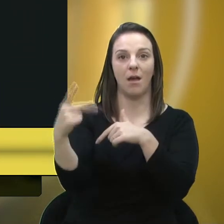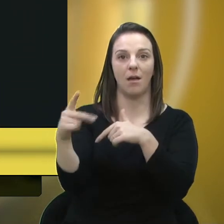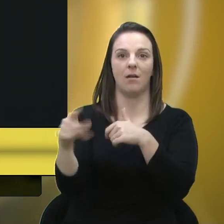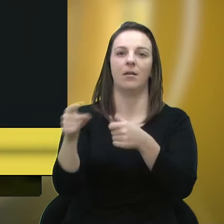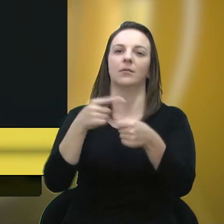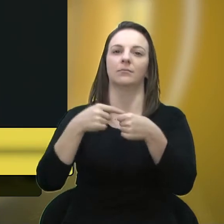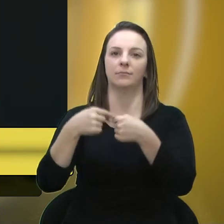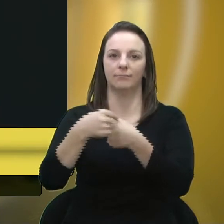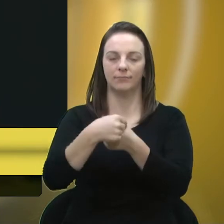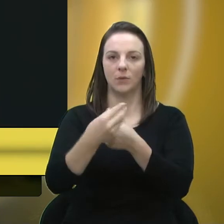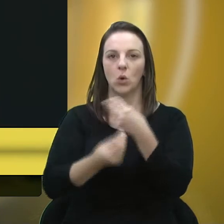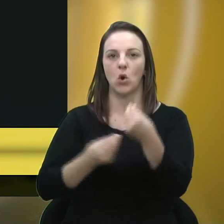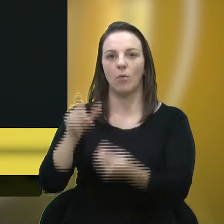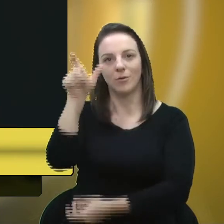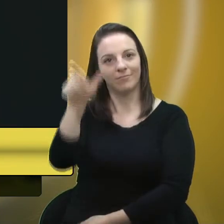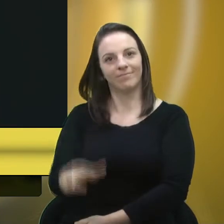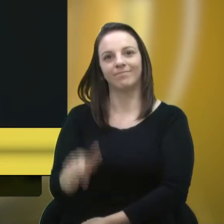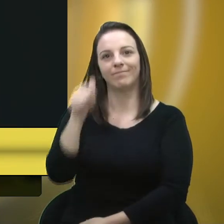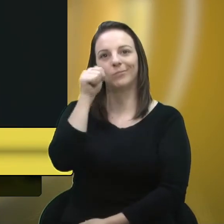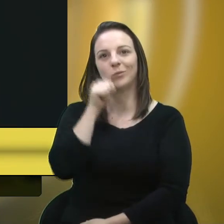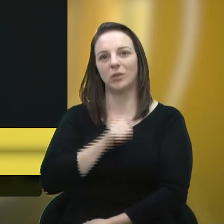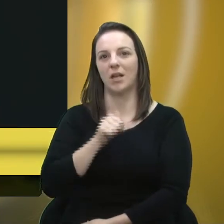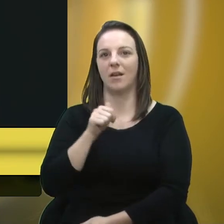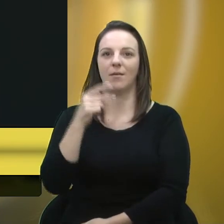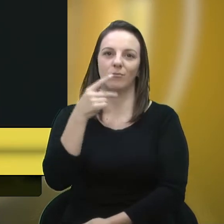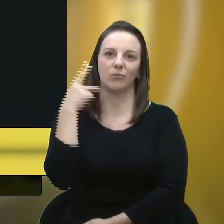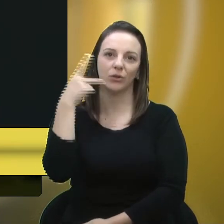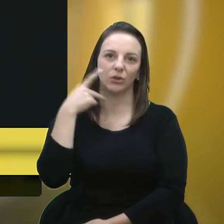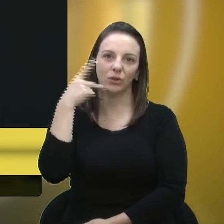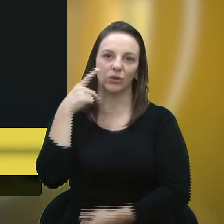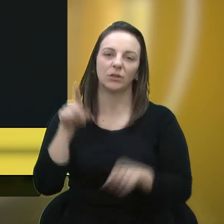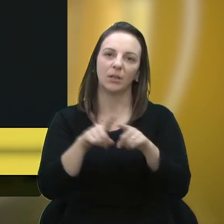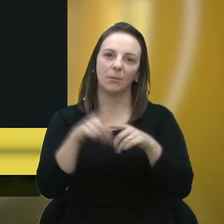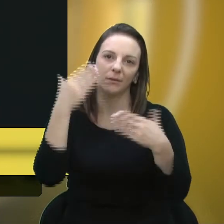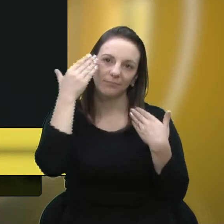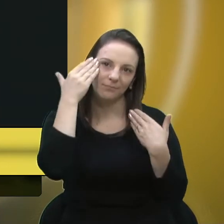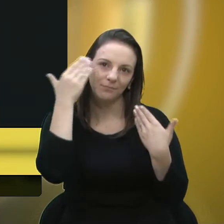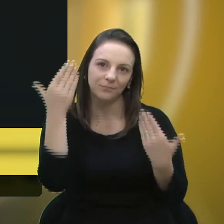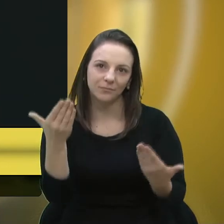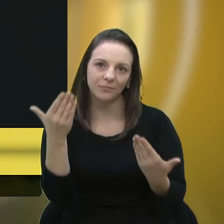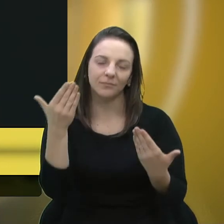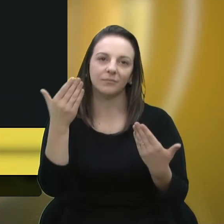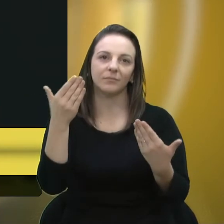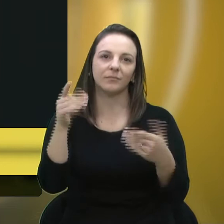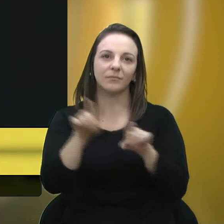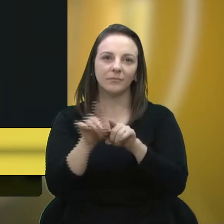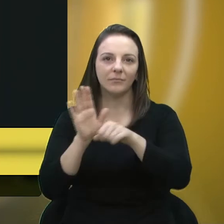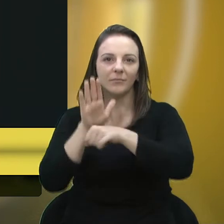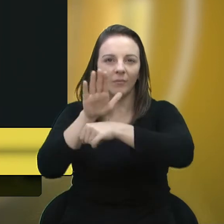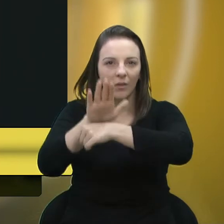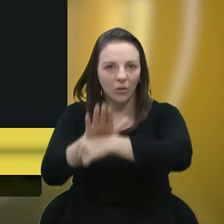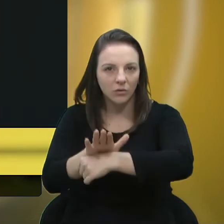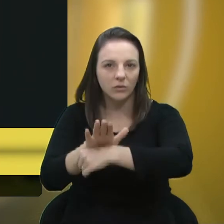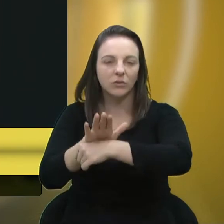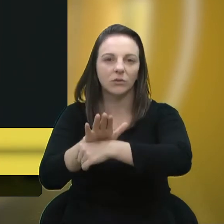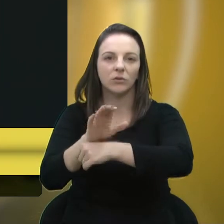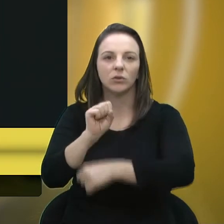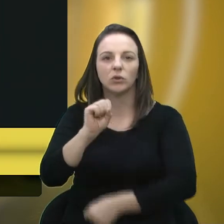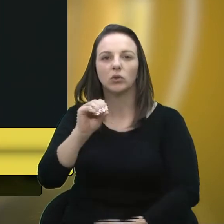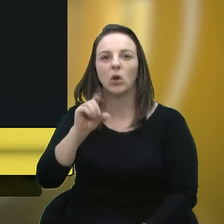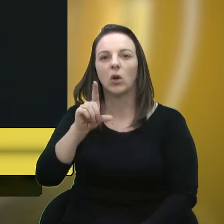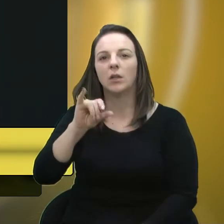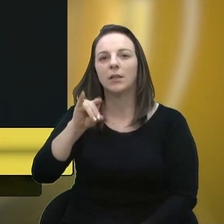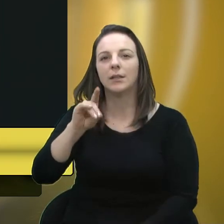como mulher na política, e o nosso agradecimento e também solidariedade aos familiares, às